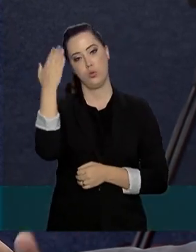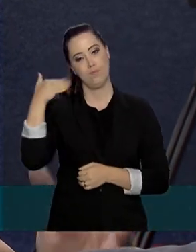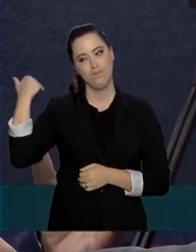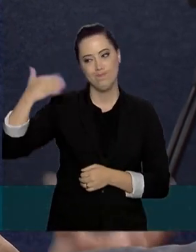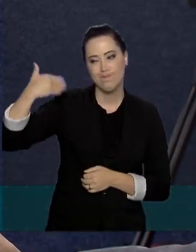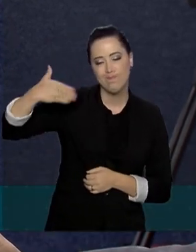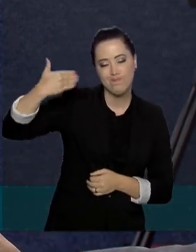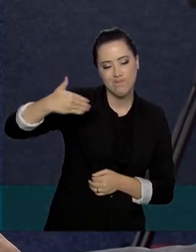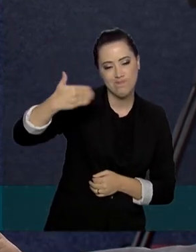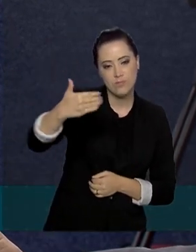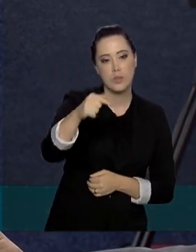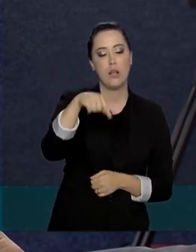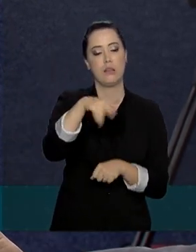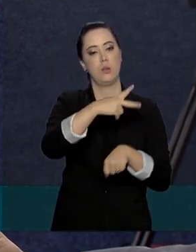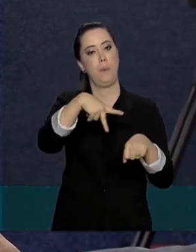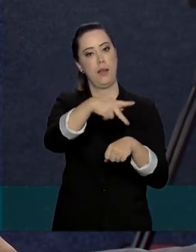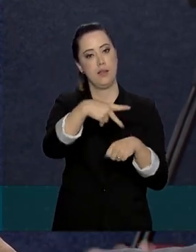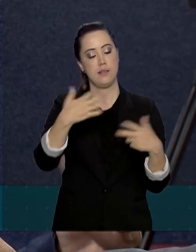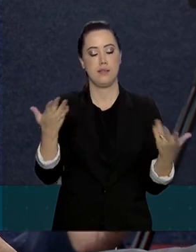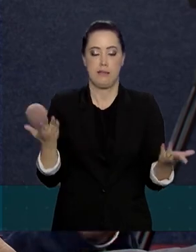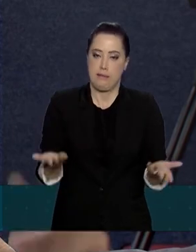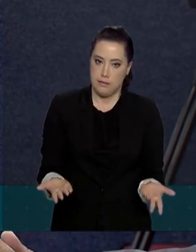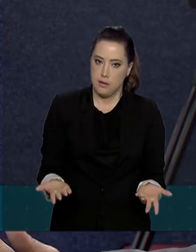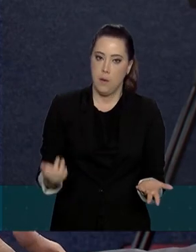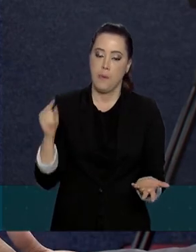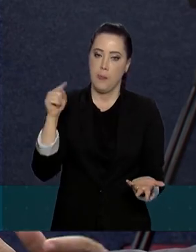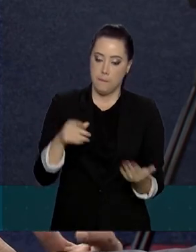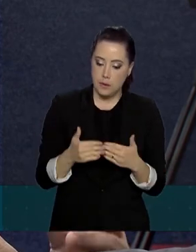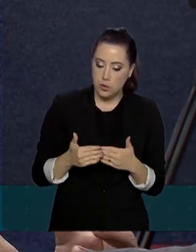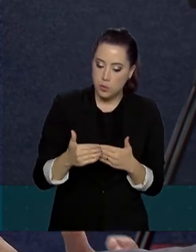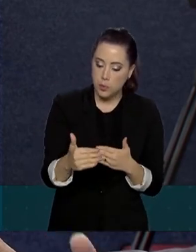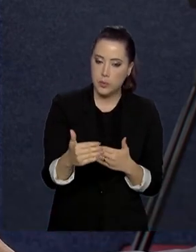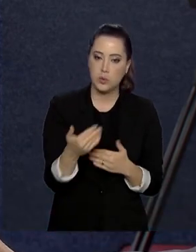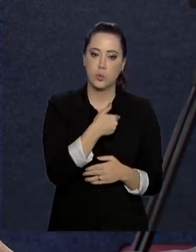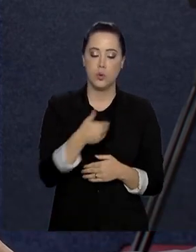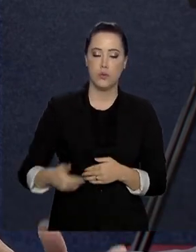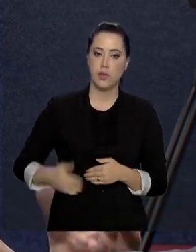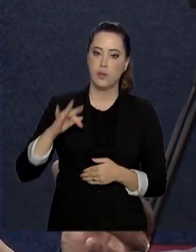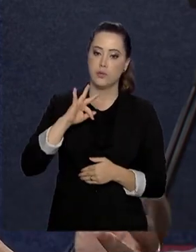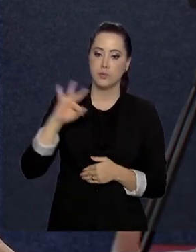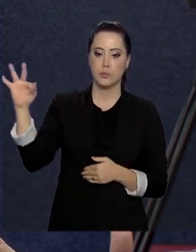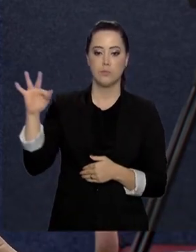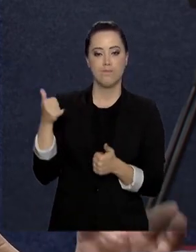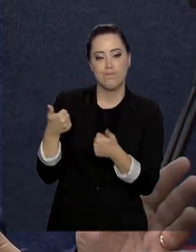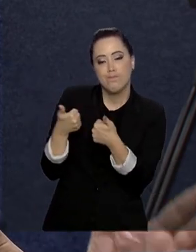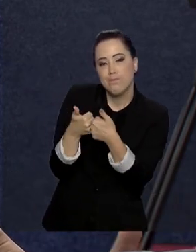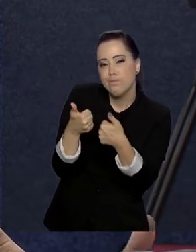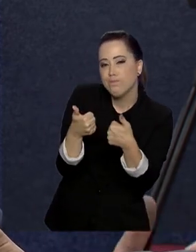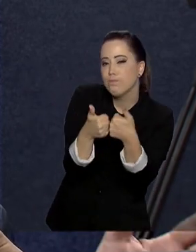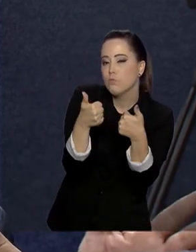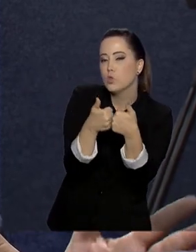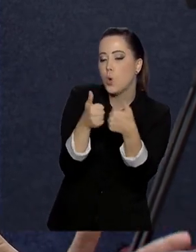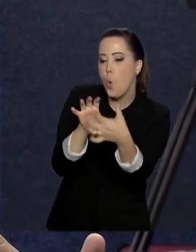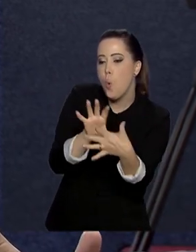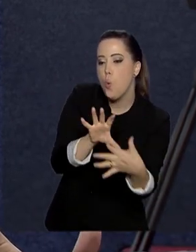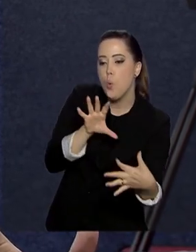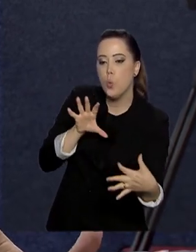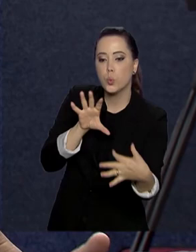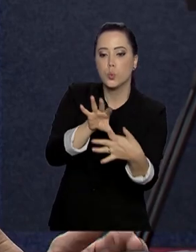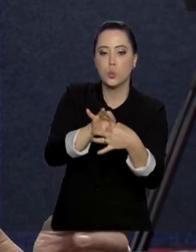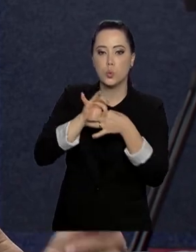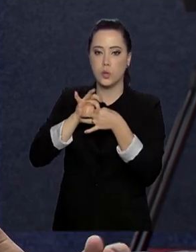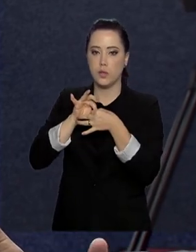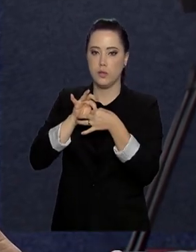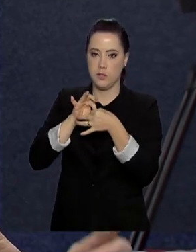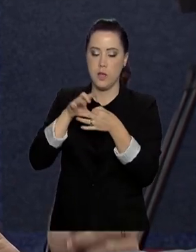longo de décadas aqui no país e que, nesse momento, então, o governo federal se aproxima, faz uma parceria com esses